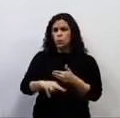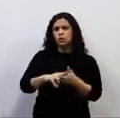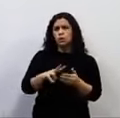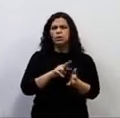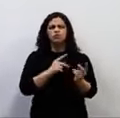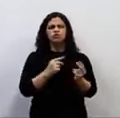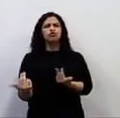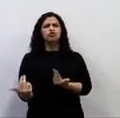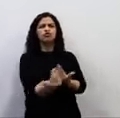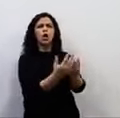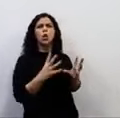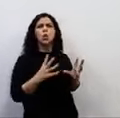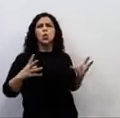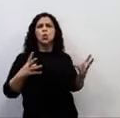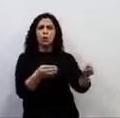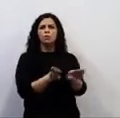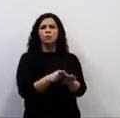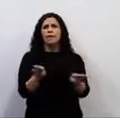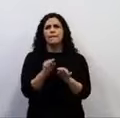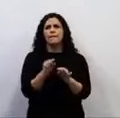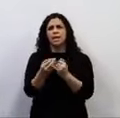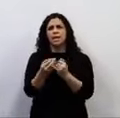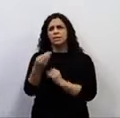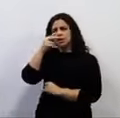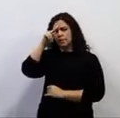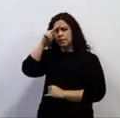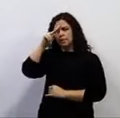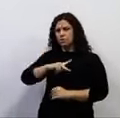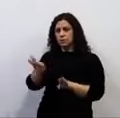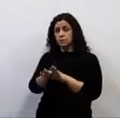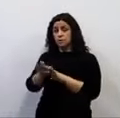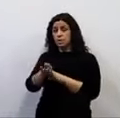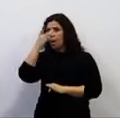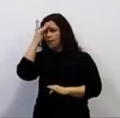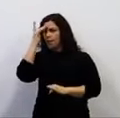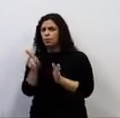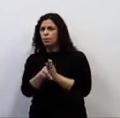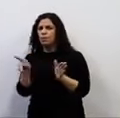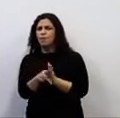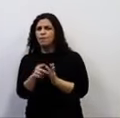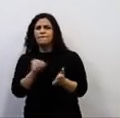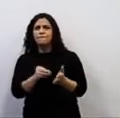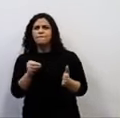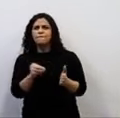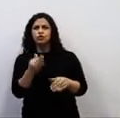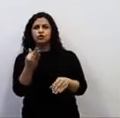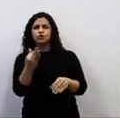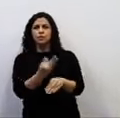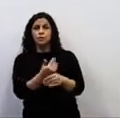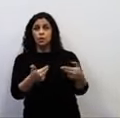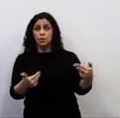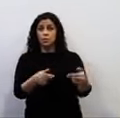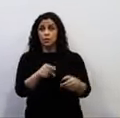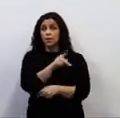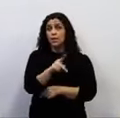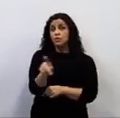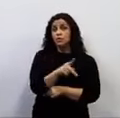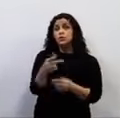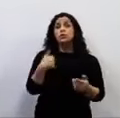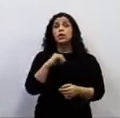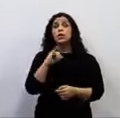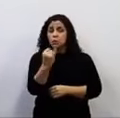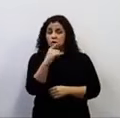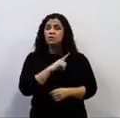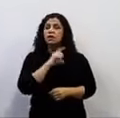apressada de uma experiência pessoal ou imposta por um meio de intolerância. Vidas de professores importam sim, presidente